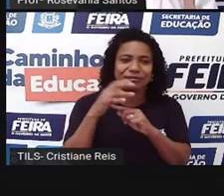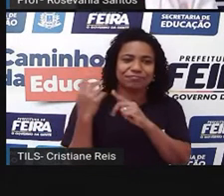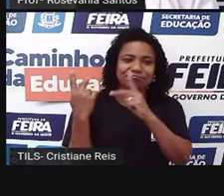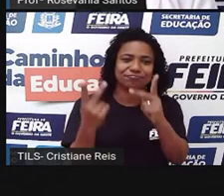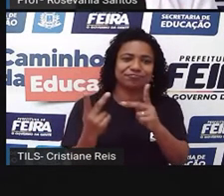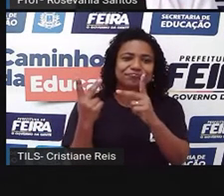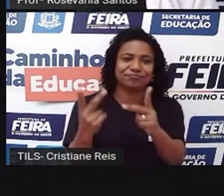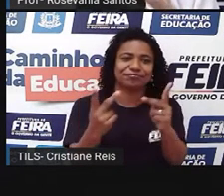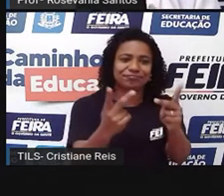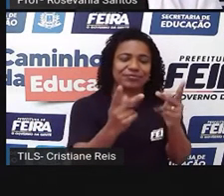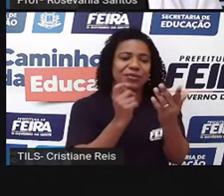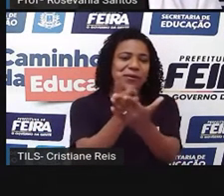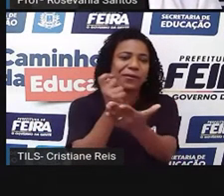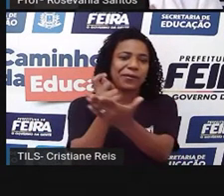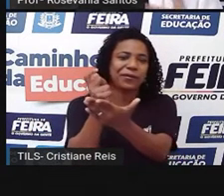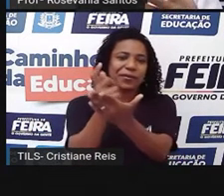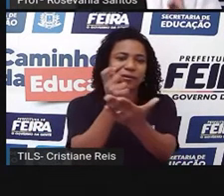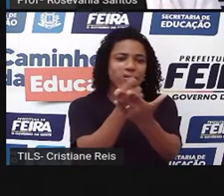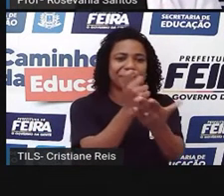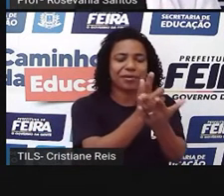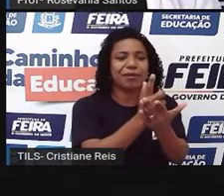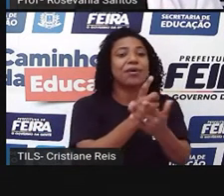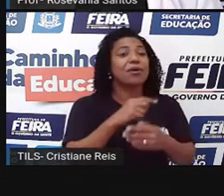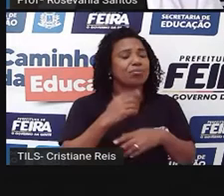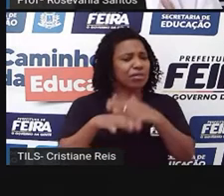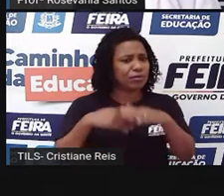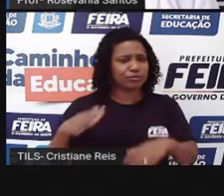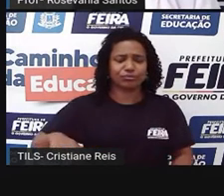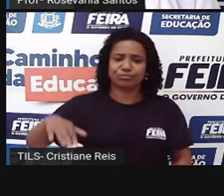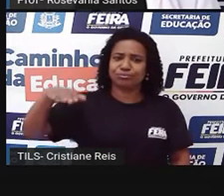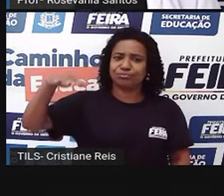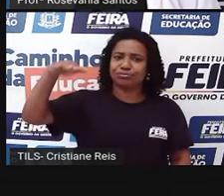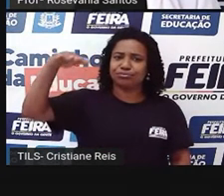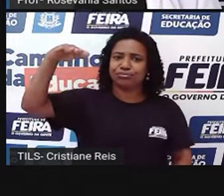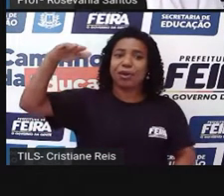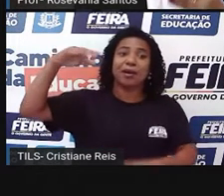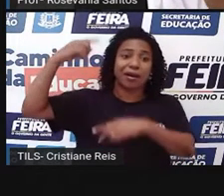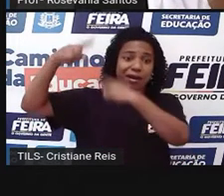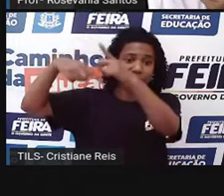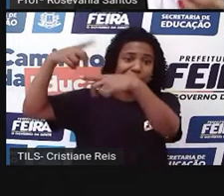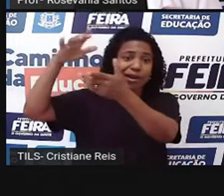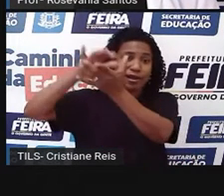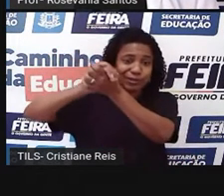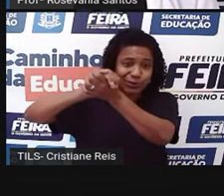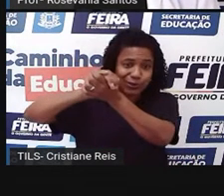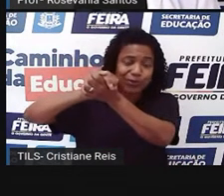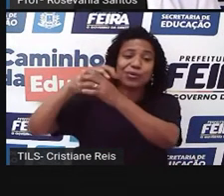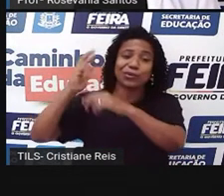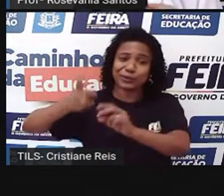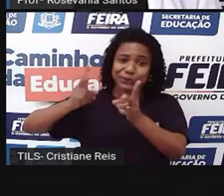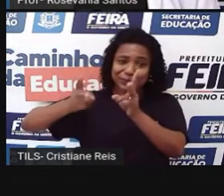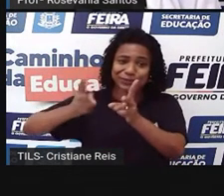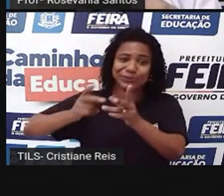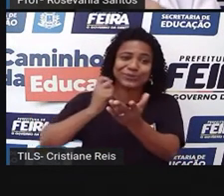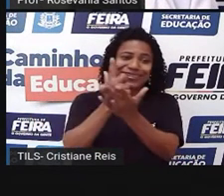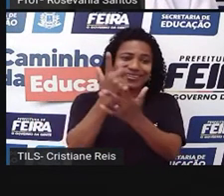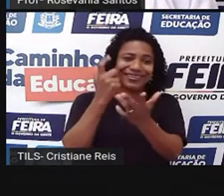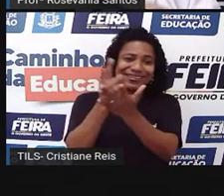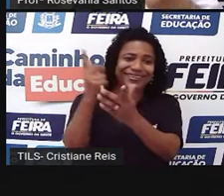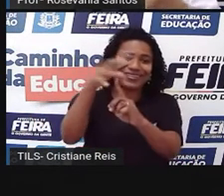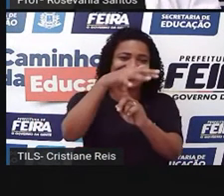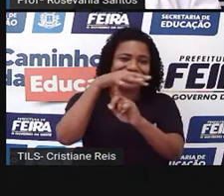os filhos casaram, os filhos vieram, e que começaram também a assumir esse lugar. Mesmo assim, muitos